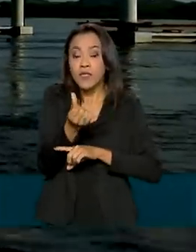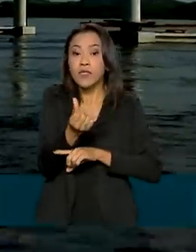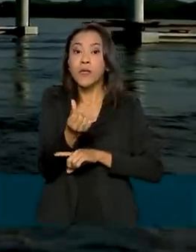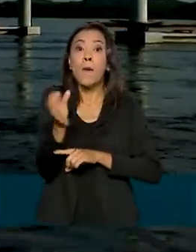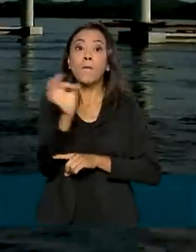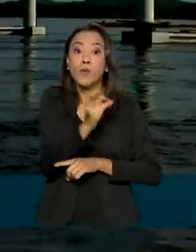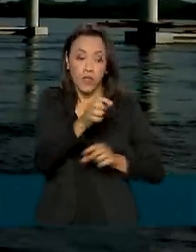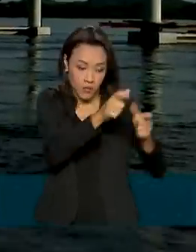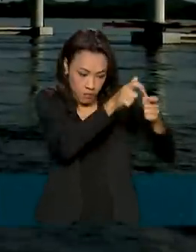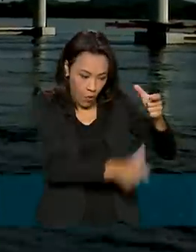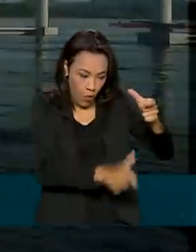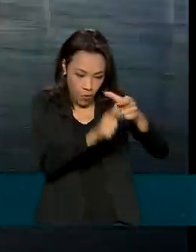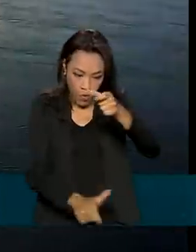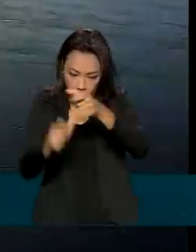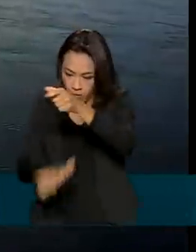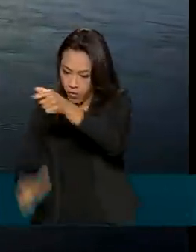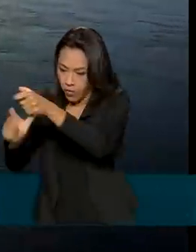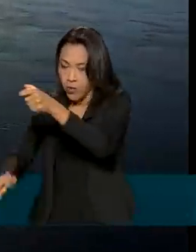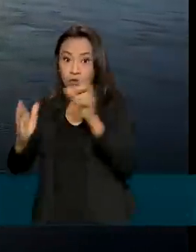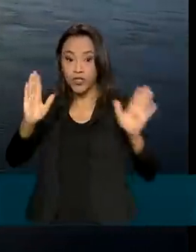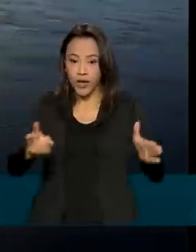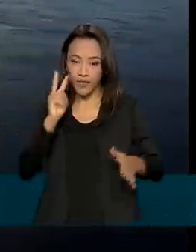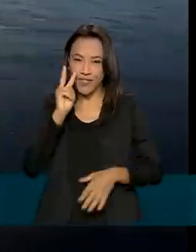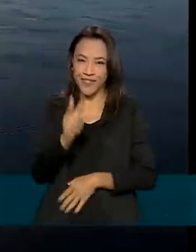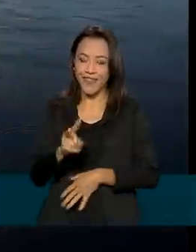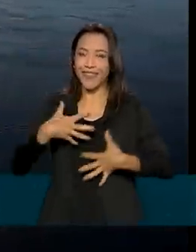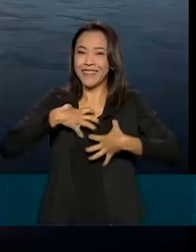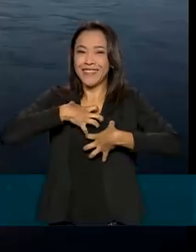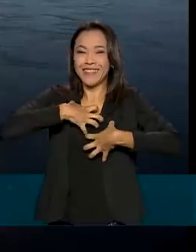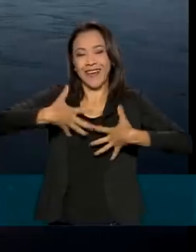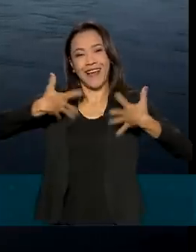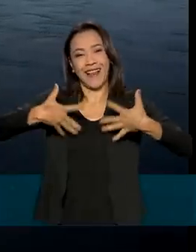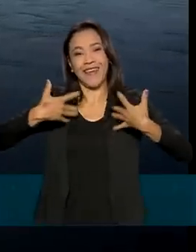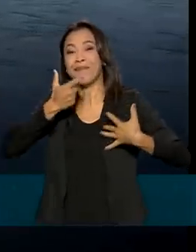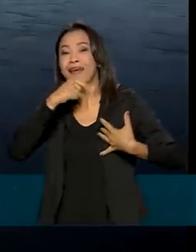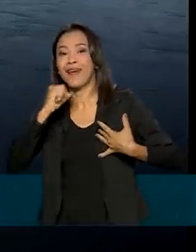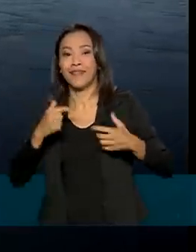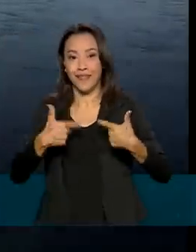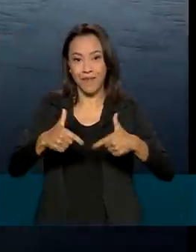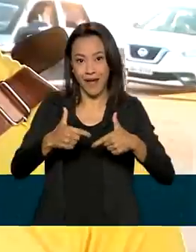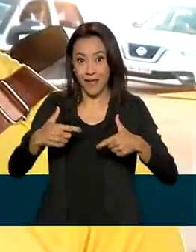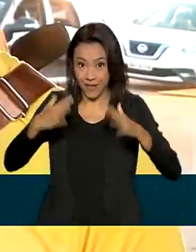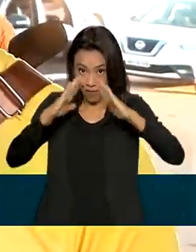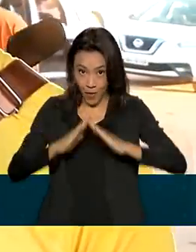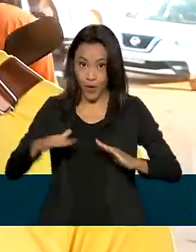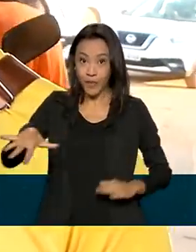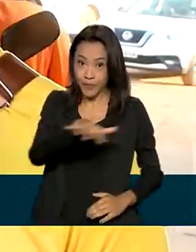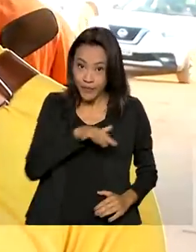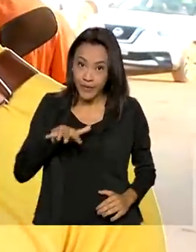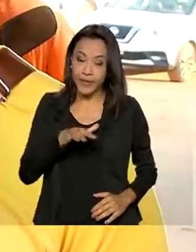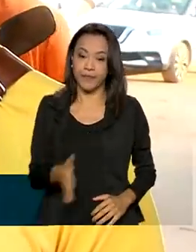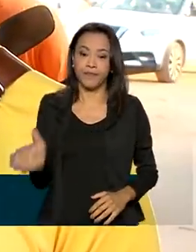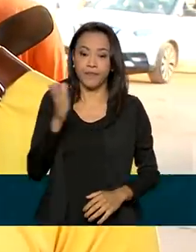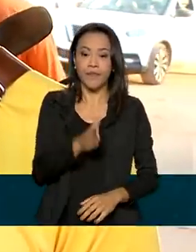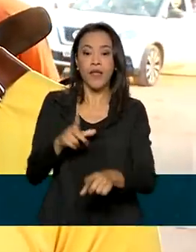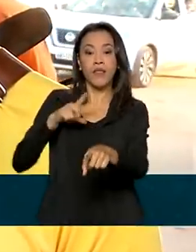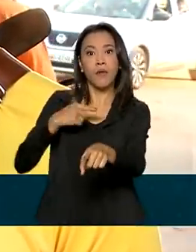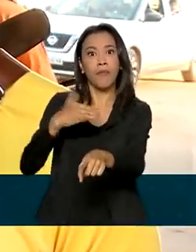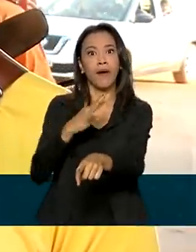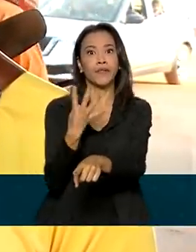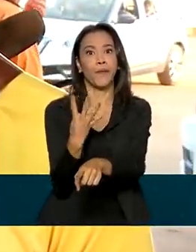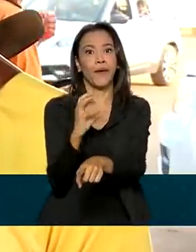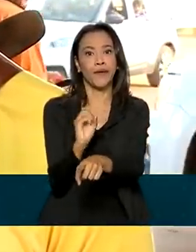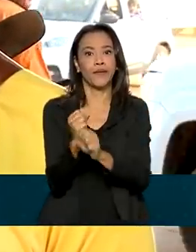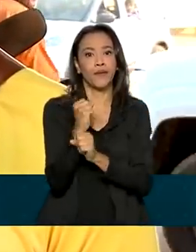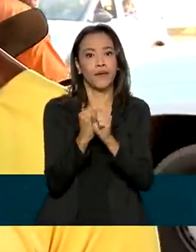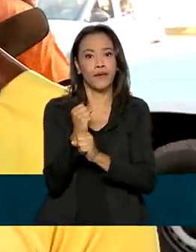pilares já foram construídos. Uma visão que anima quem trabalha e quem reside por aqui. Eu tenho mais de 40 anos atravessando aí nessa